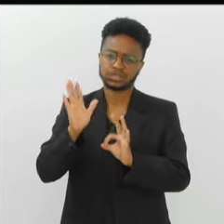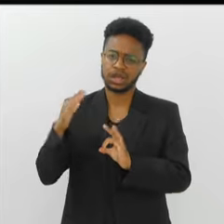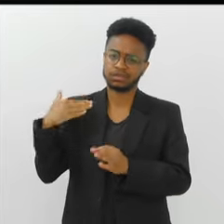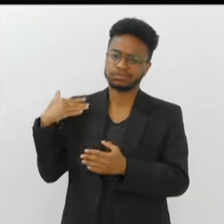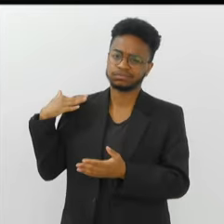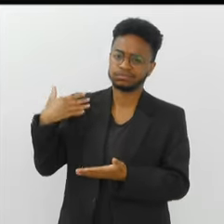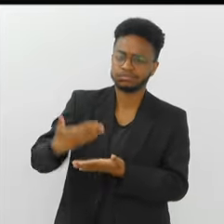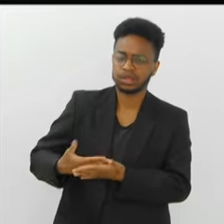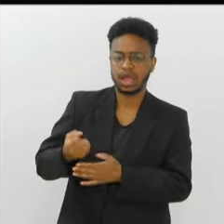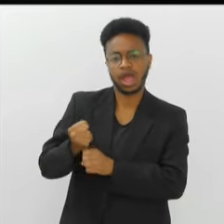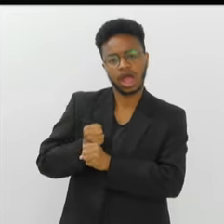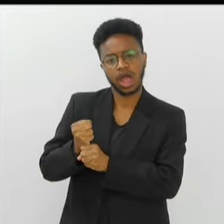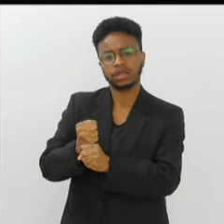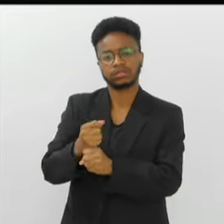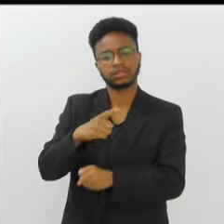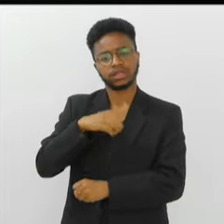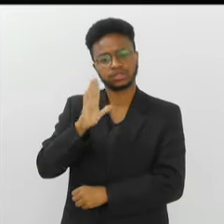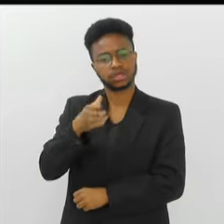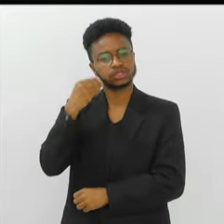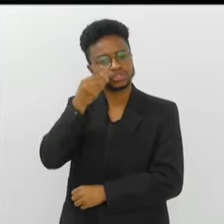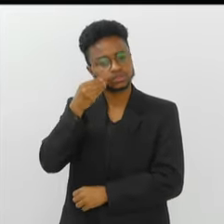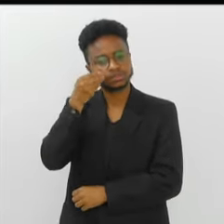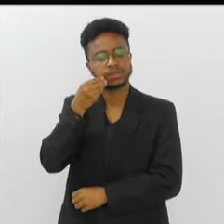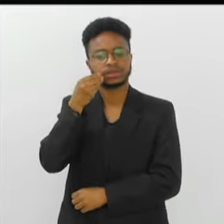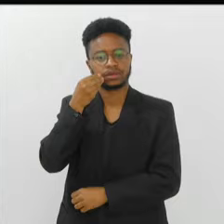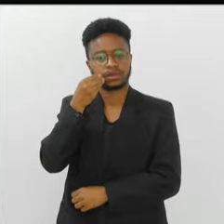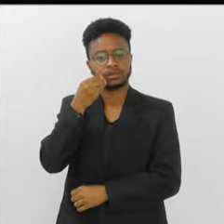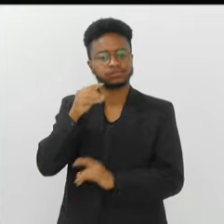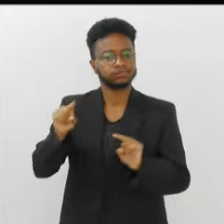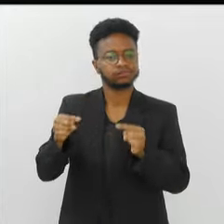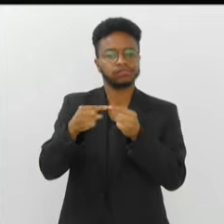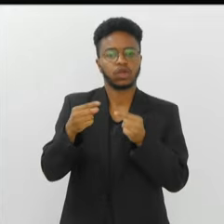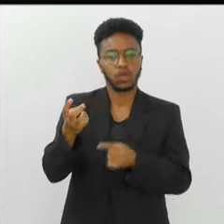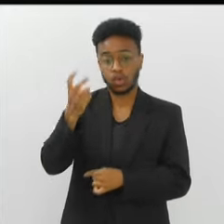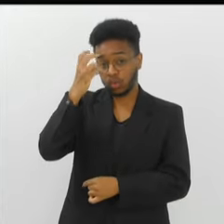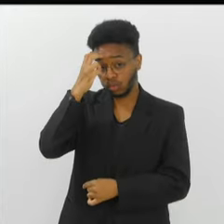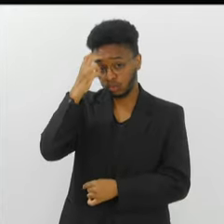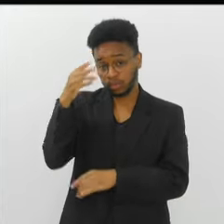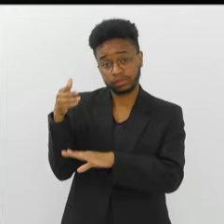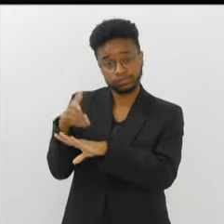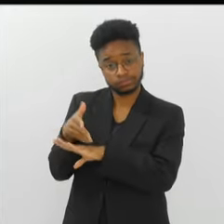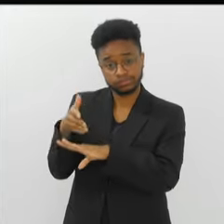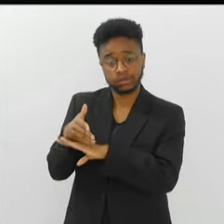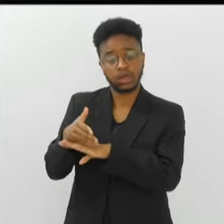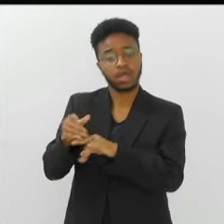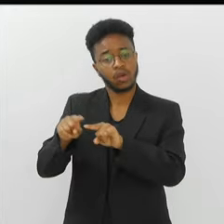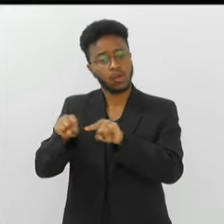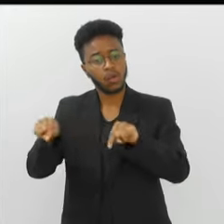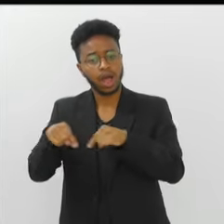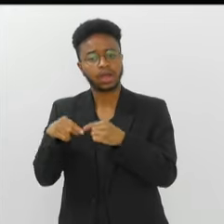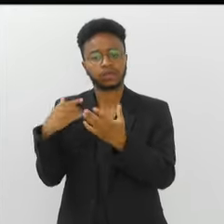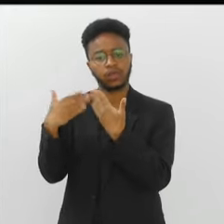tenho há muito tempo essa vivência cultural, de frequentar quadras, barracões, de conversar com